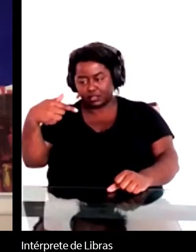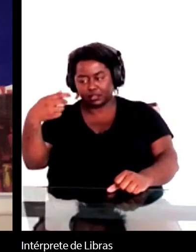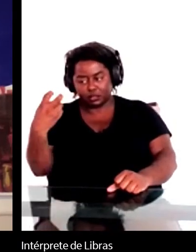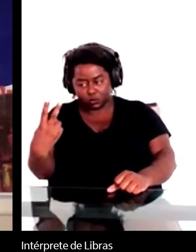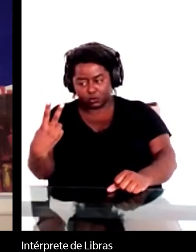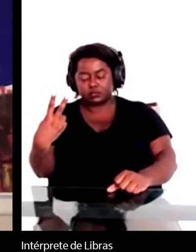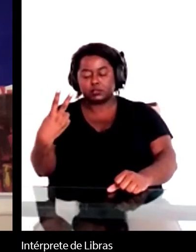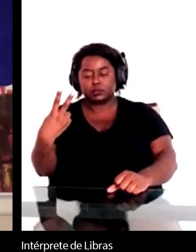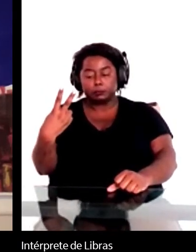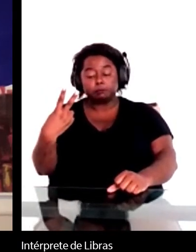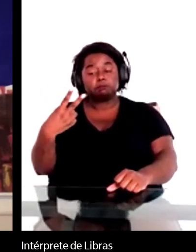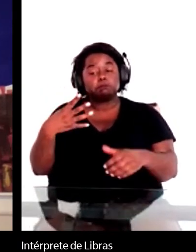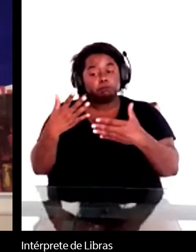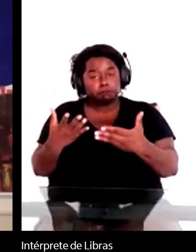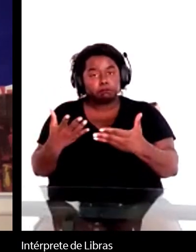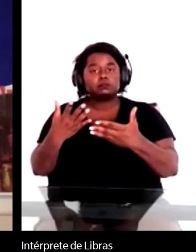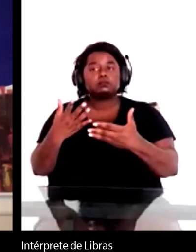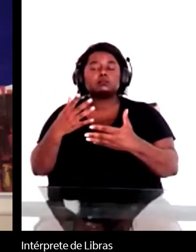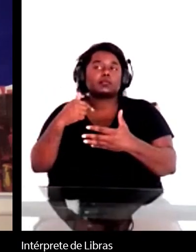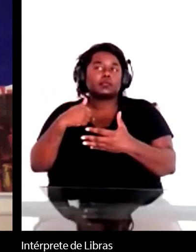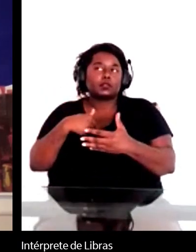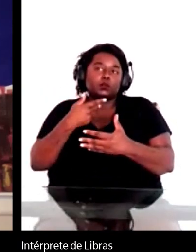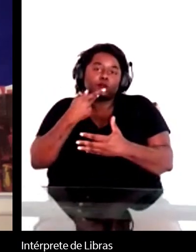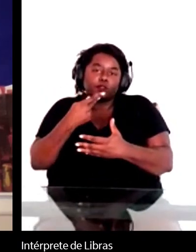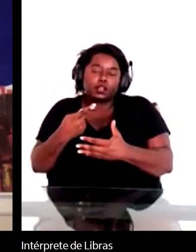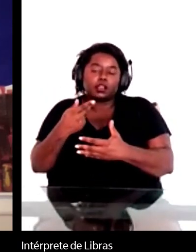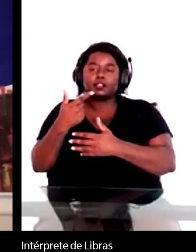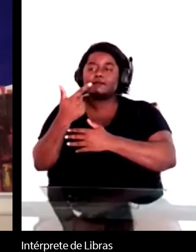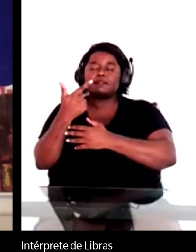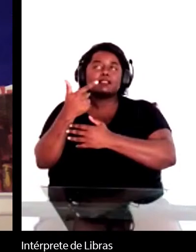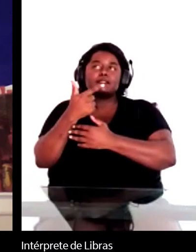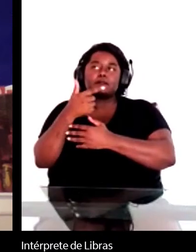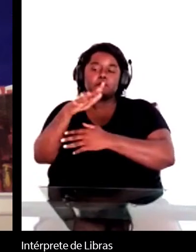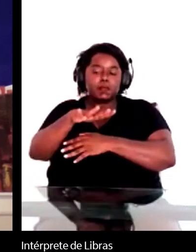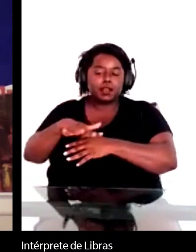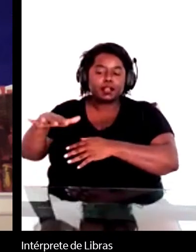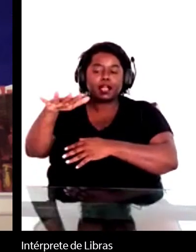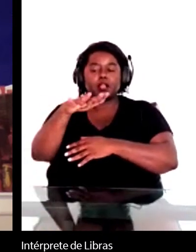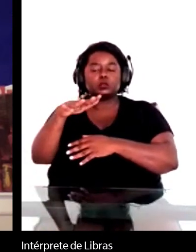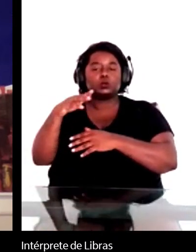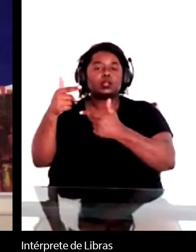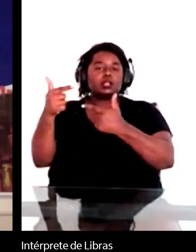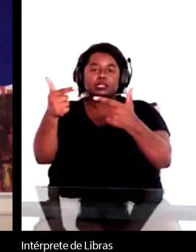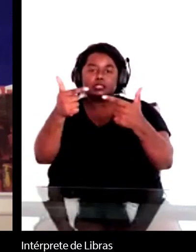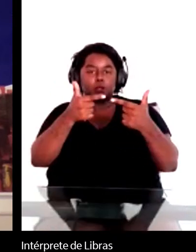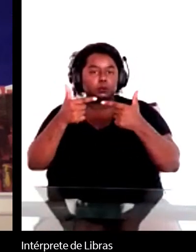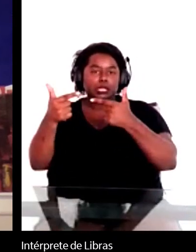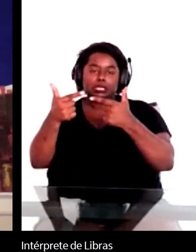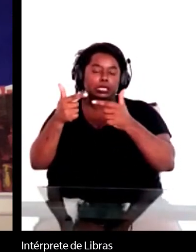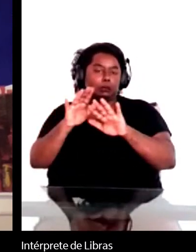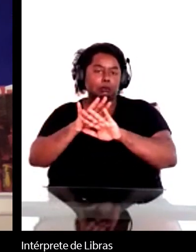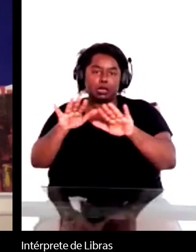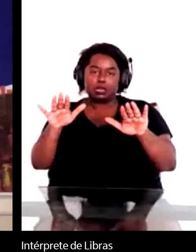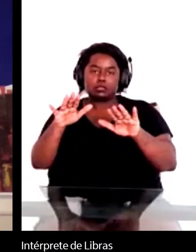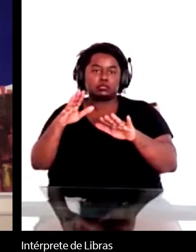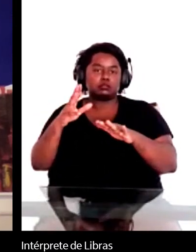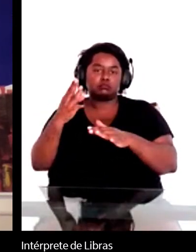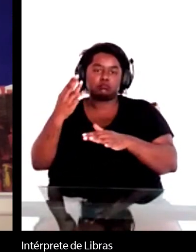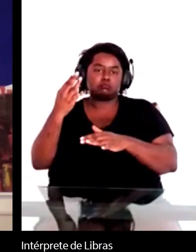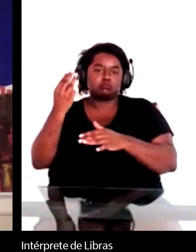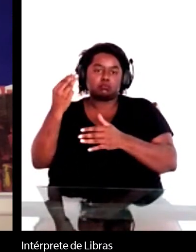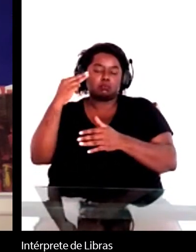diria que não existe no mercado Memorial de Aires de Machado de Assis. O que tem